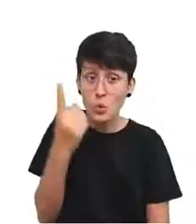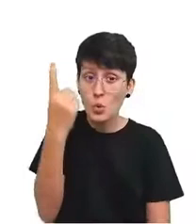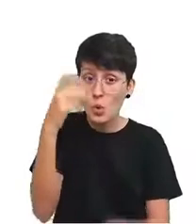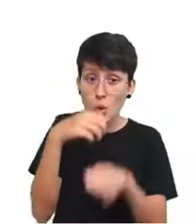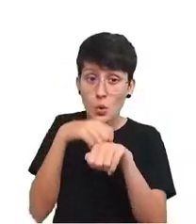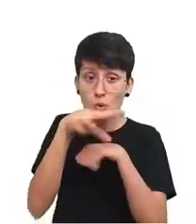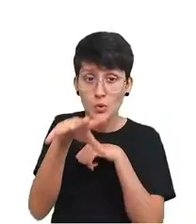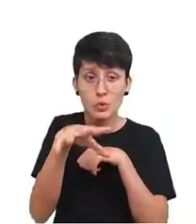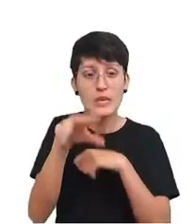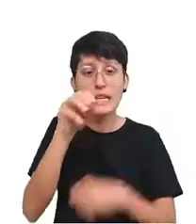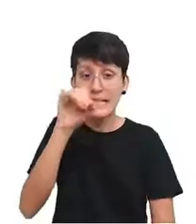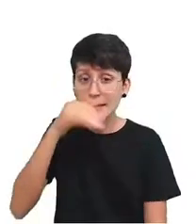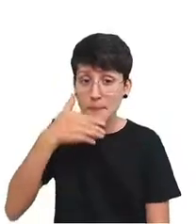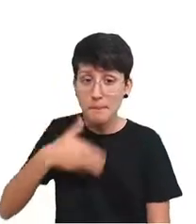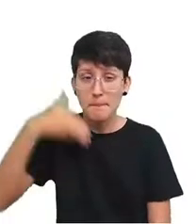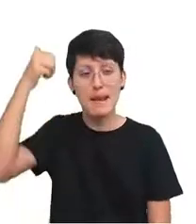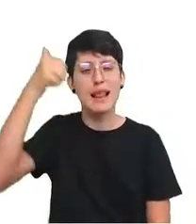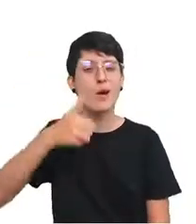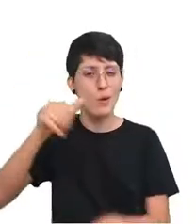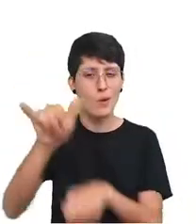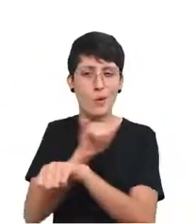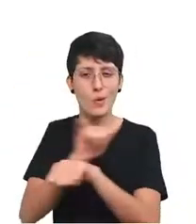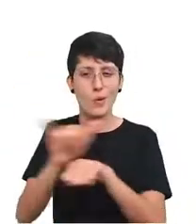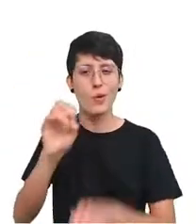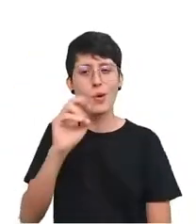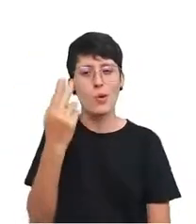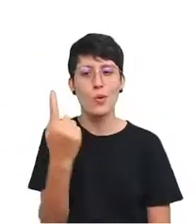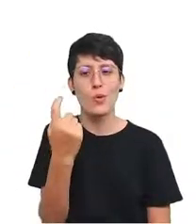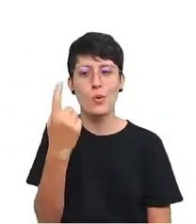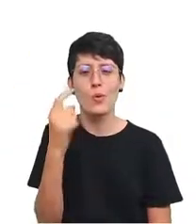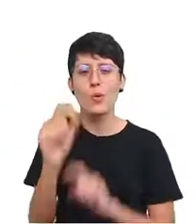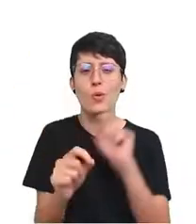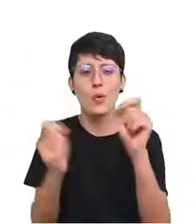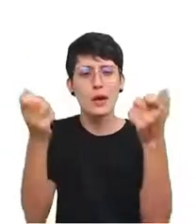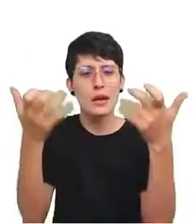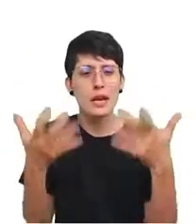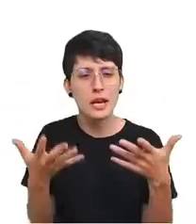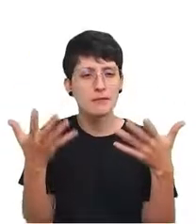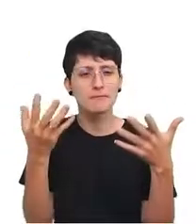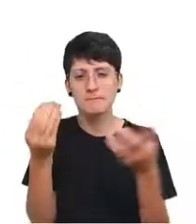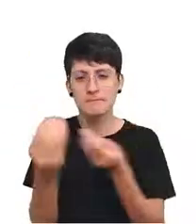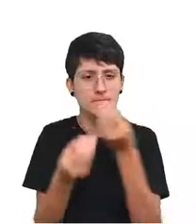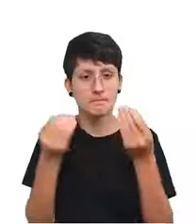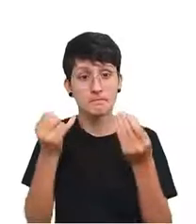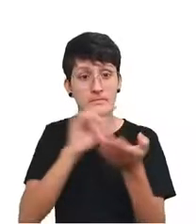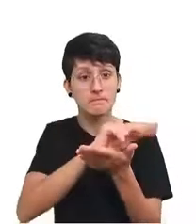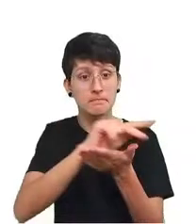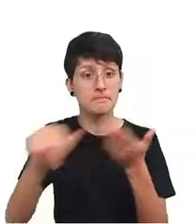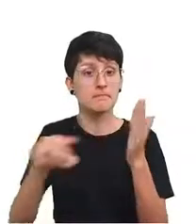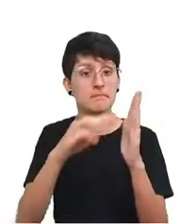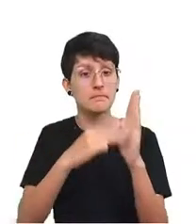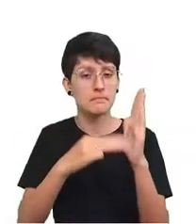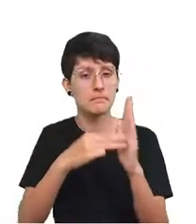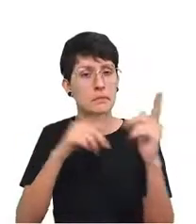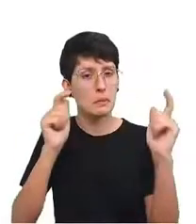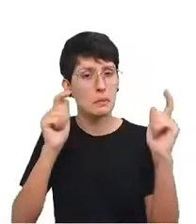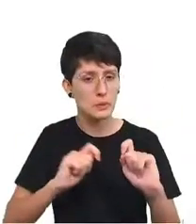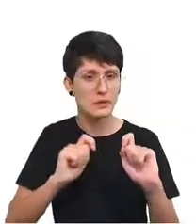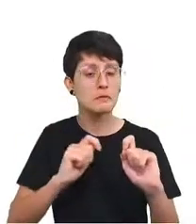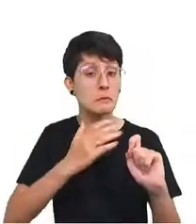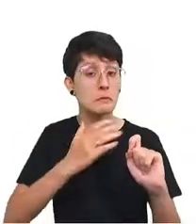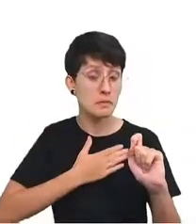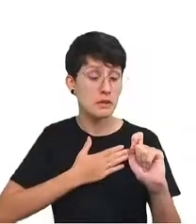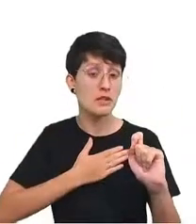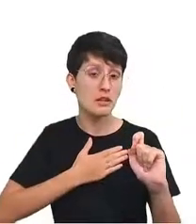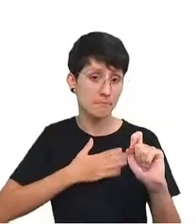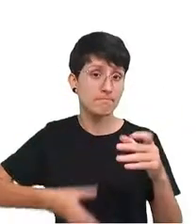for a melhor alternativa ou a única, e o que eu quero dizer sobre isso? Bom, se vários métodos forem possíveis, e a minha abordagem é,